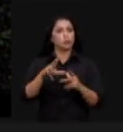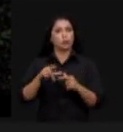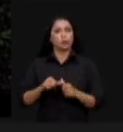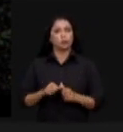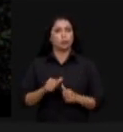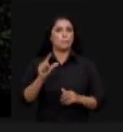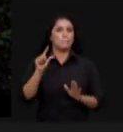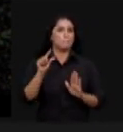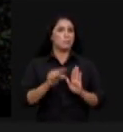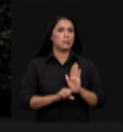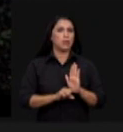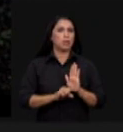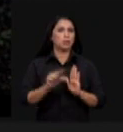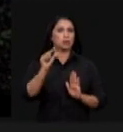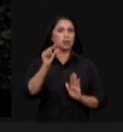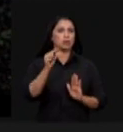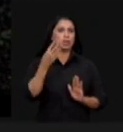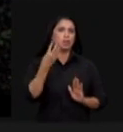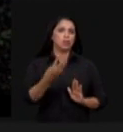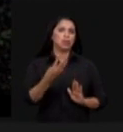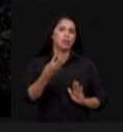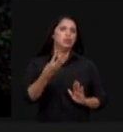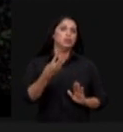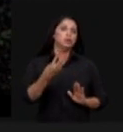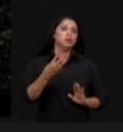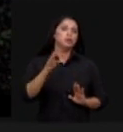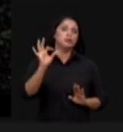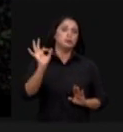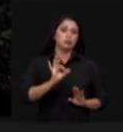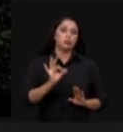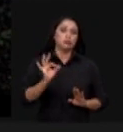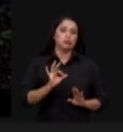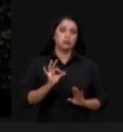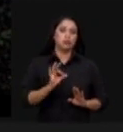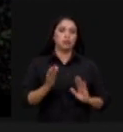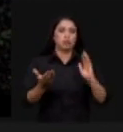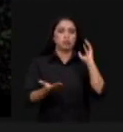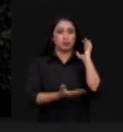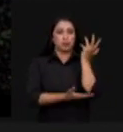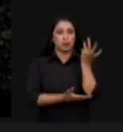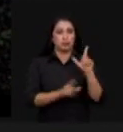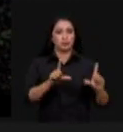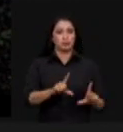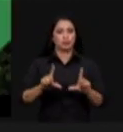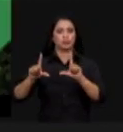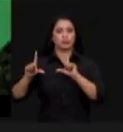3% do mercado global de madeiras o próximo por favor